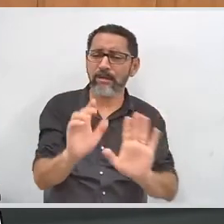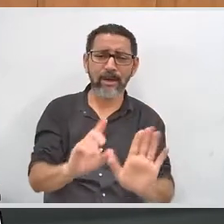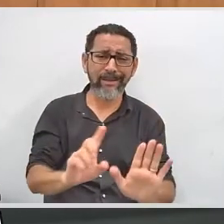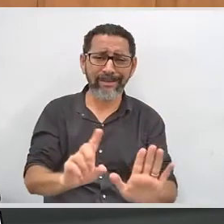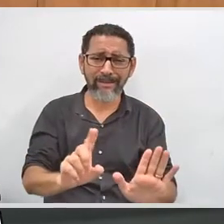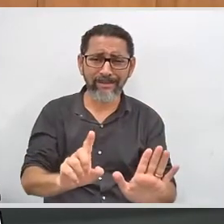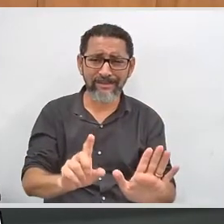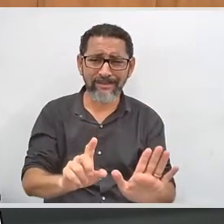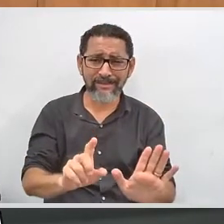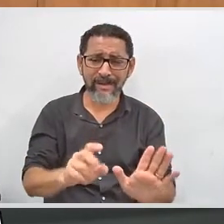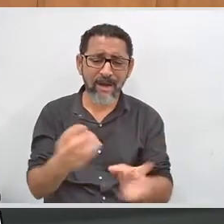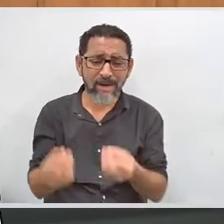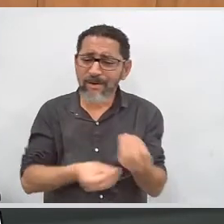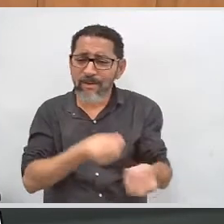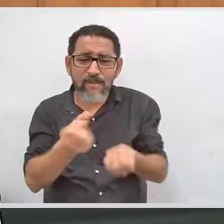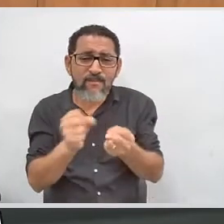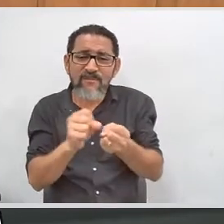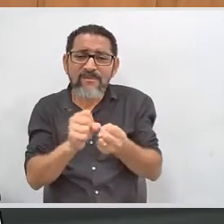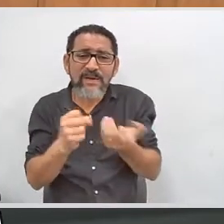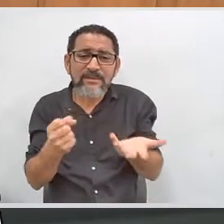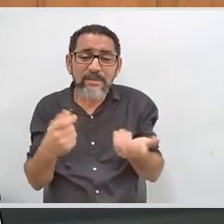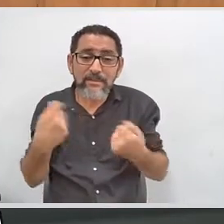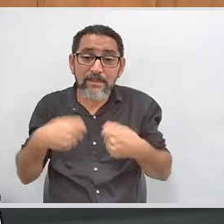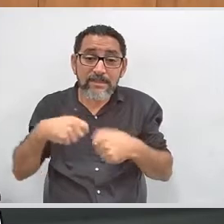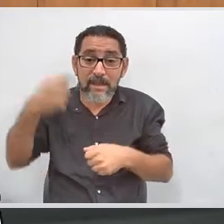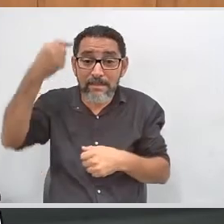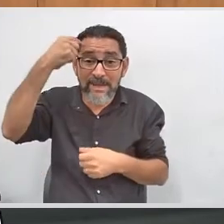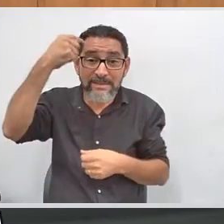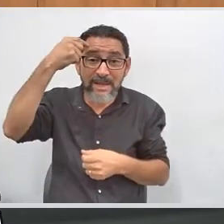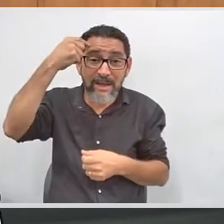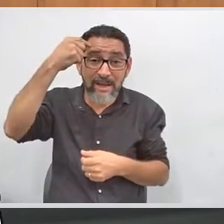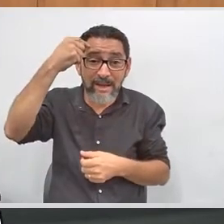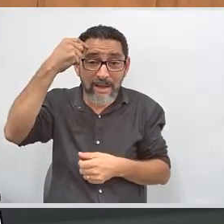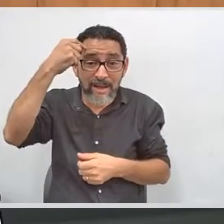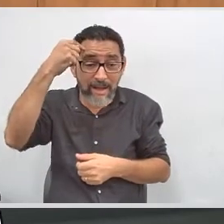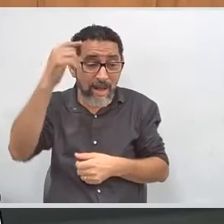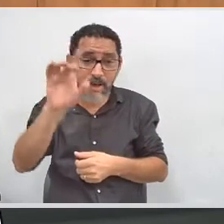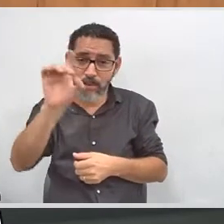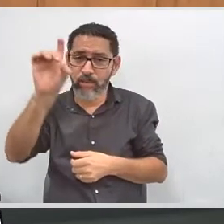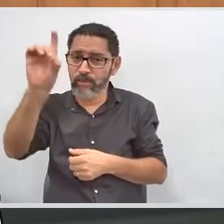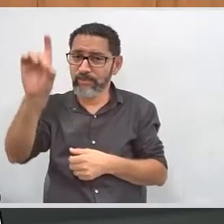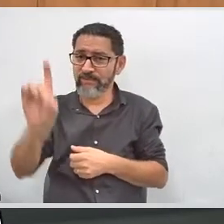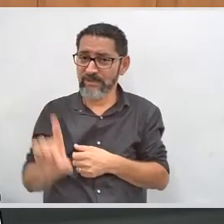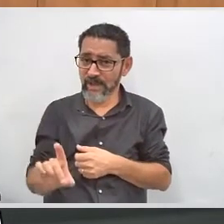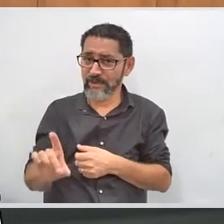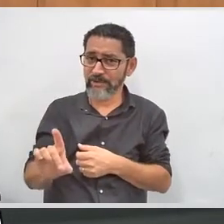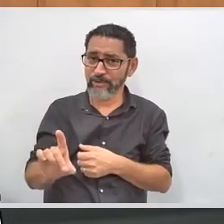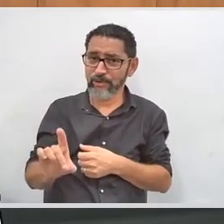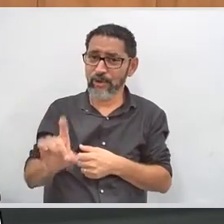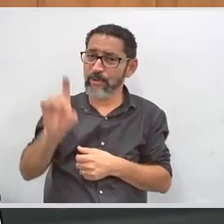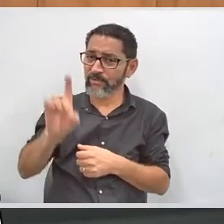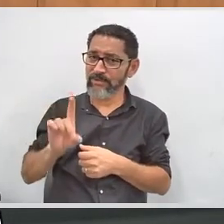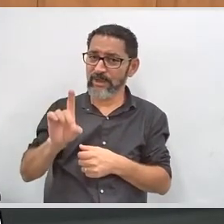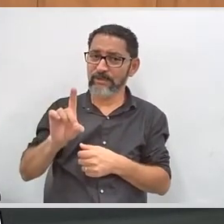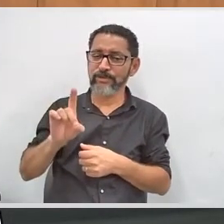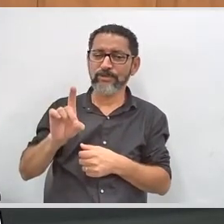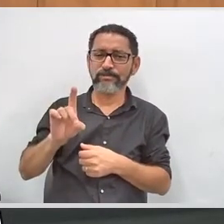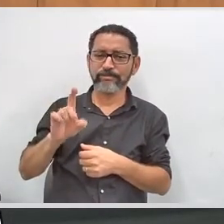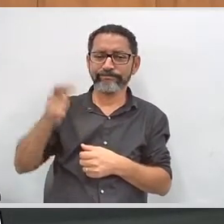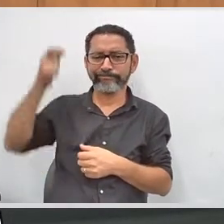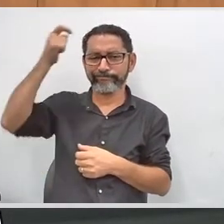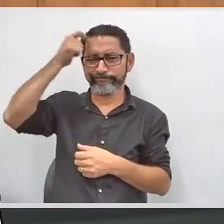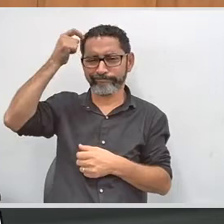que o caracteriza, evidentemente. Então, quando a gente pensa no voto da pessoa com a deficiência